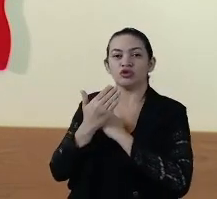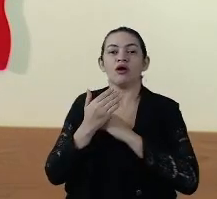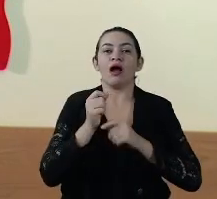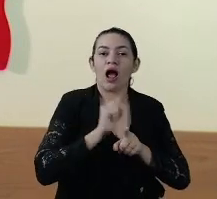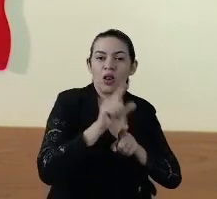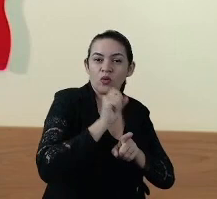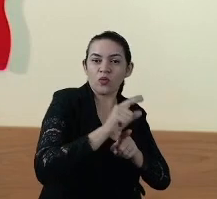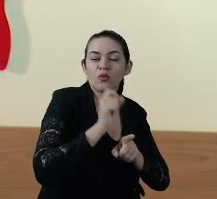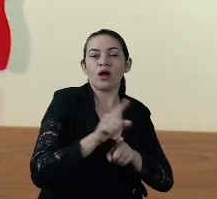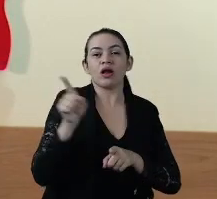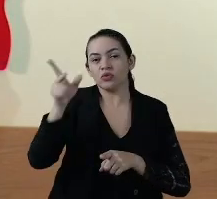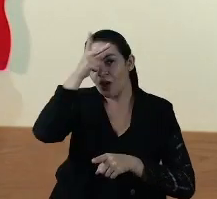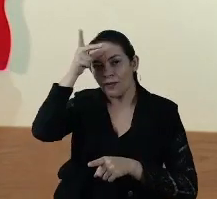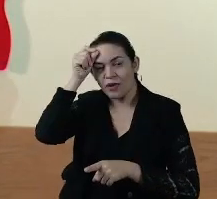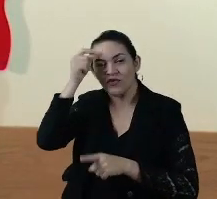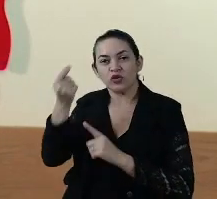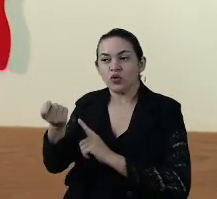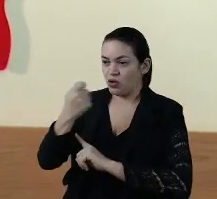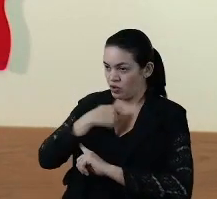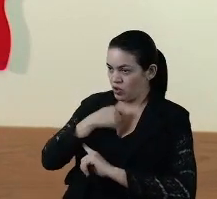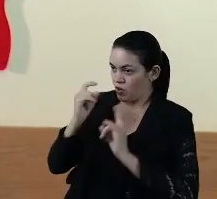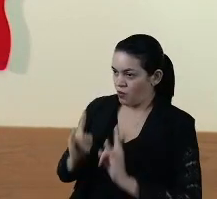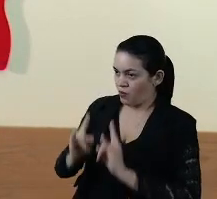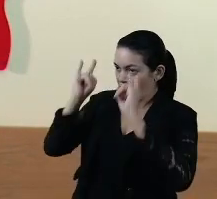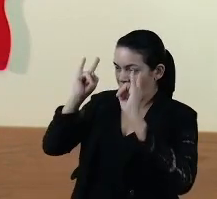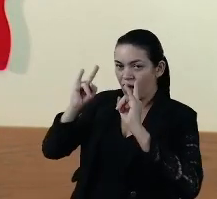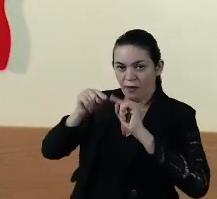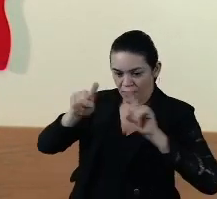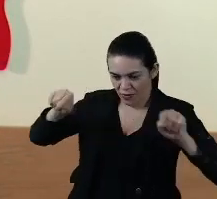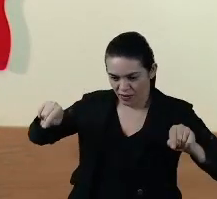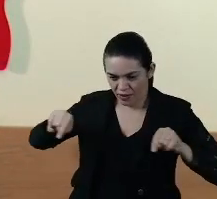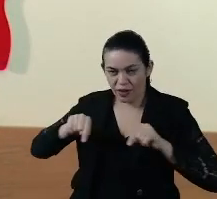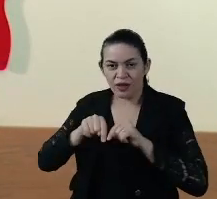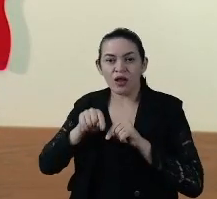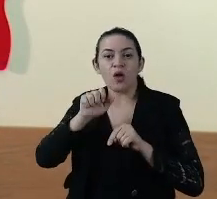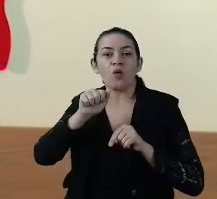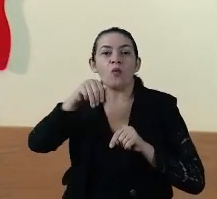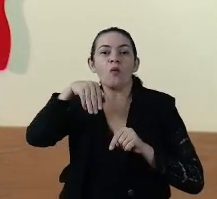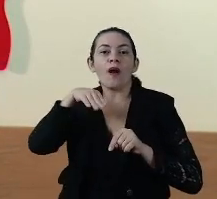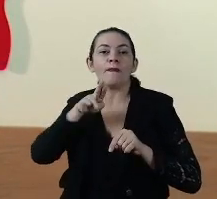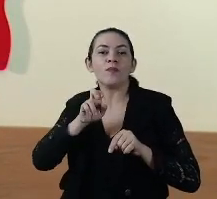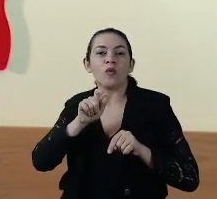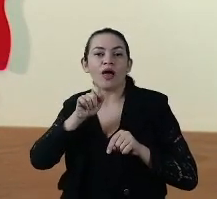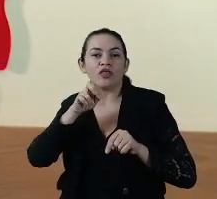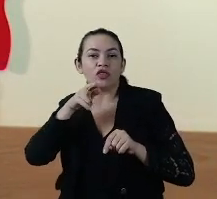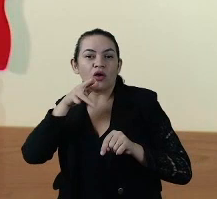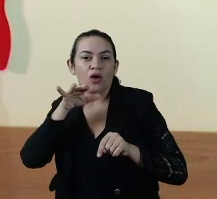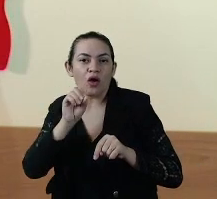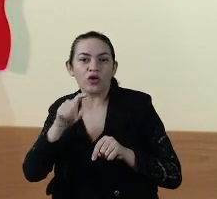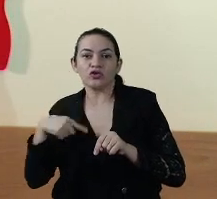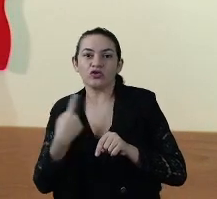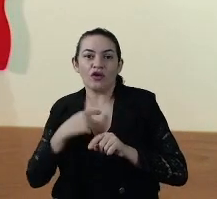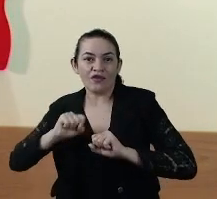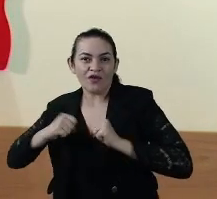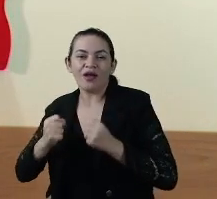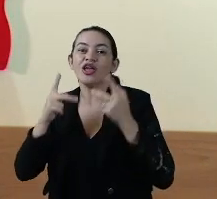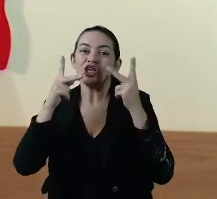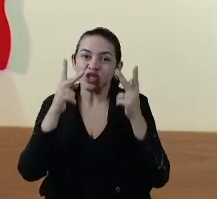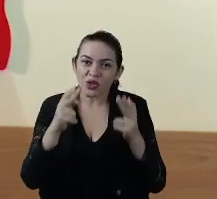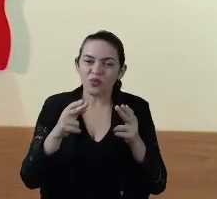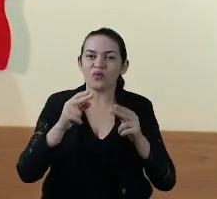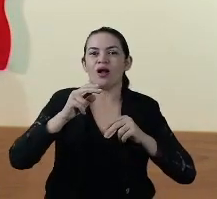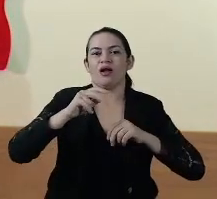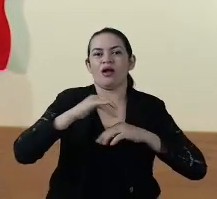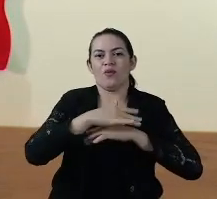Prefeitura também se interessou de ceder um prédio para abrir um ambulatório, enfim, estamos procurando fortalecer ali, assim como a cidade de Pinheiro,